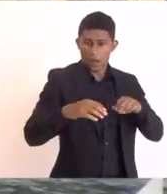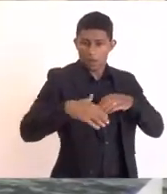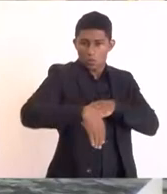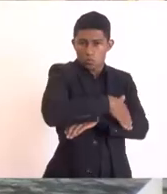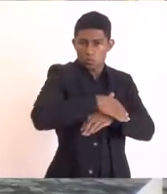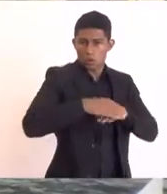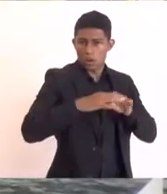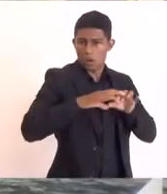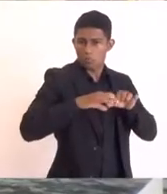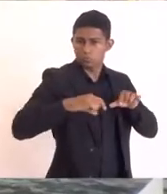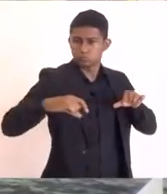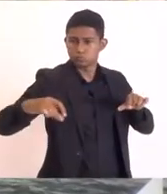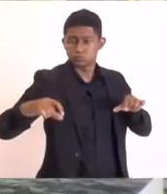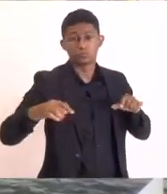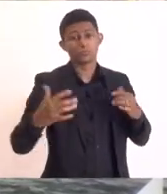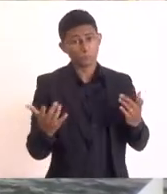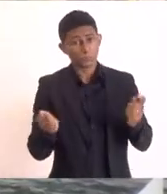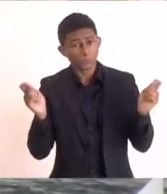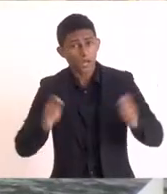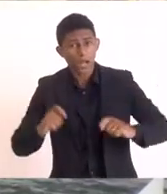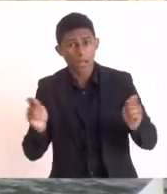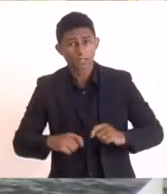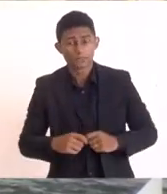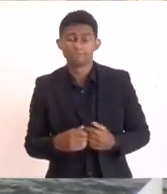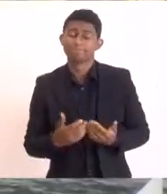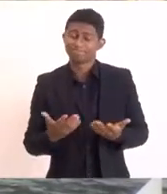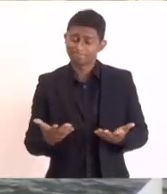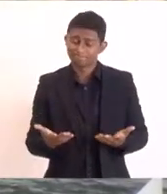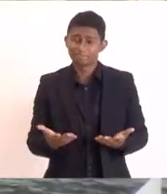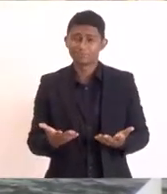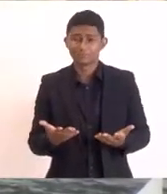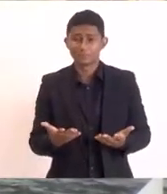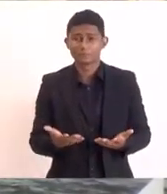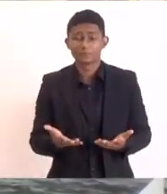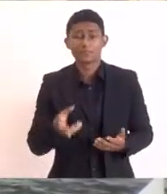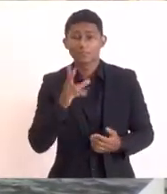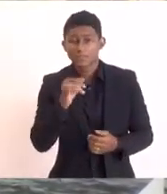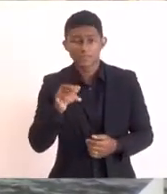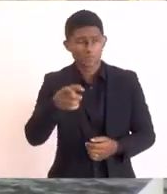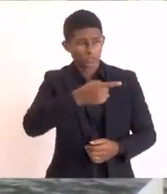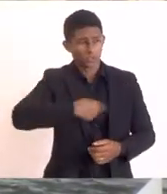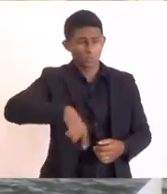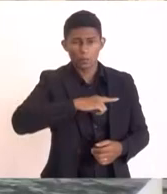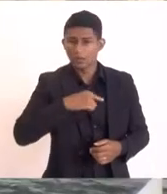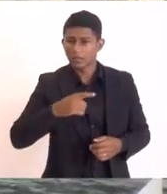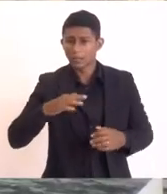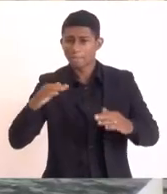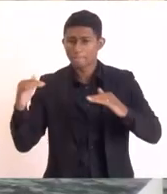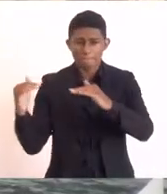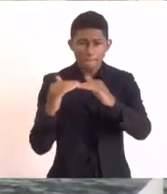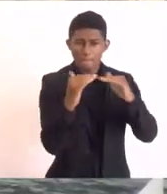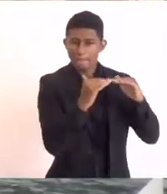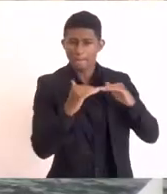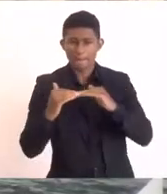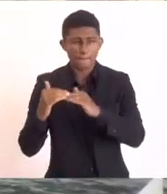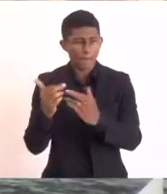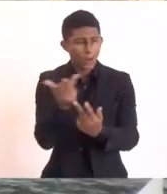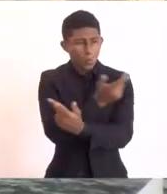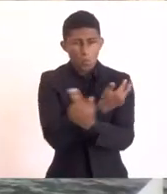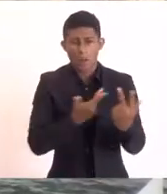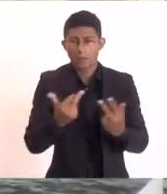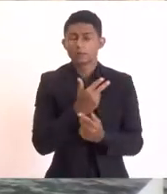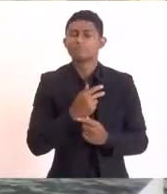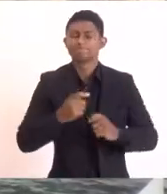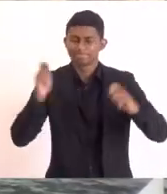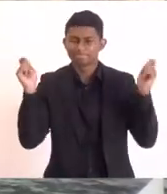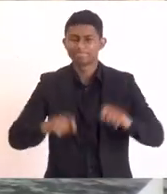com essa travessia de Ferribolt? Então, são coisas que, se todos nós estivermos juntos com o mesmo objetivo, nós vamos